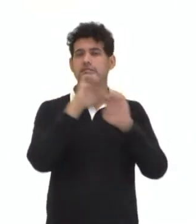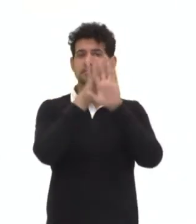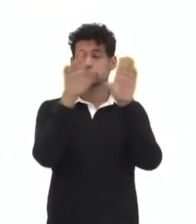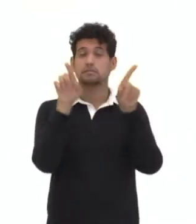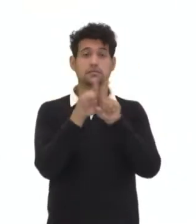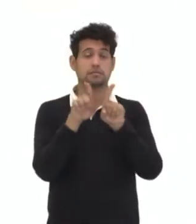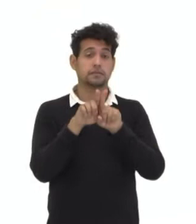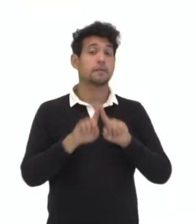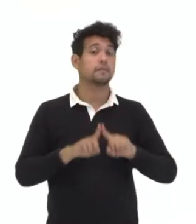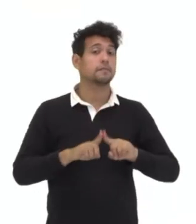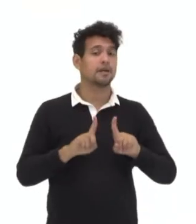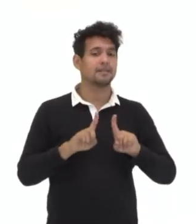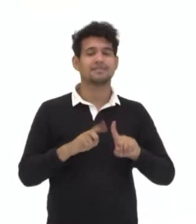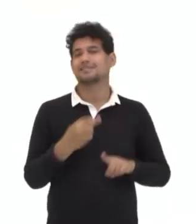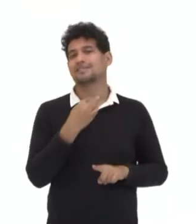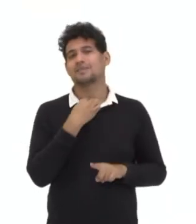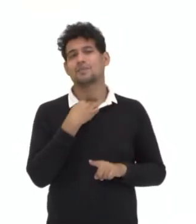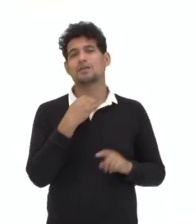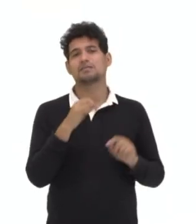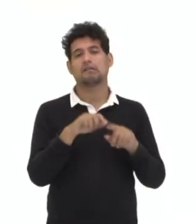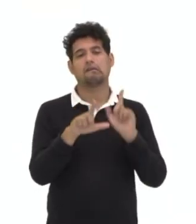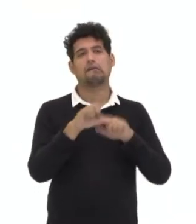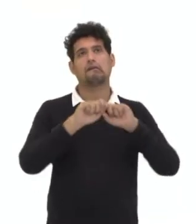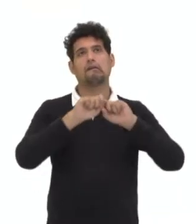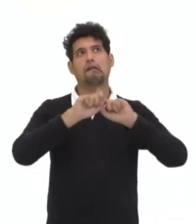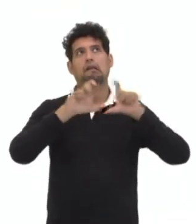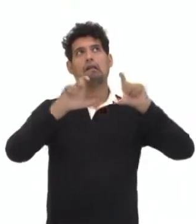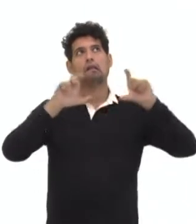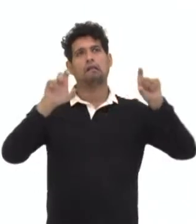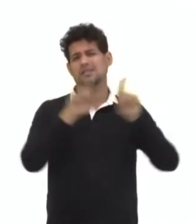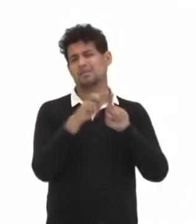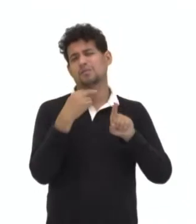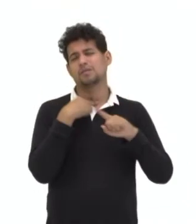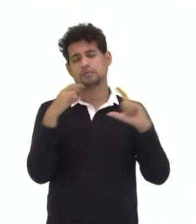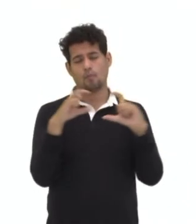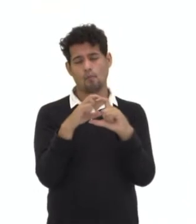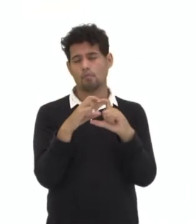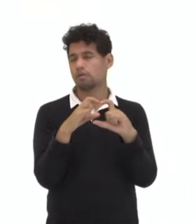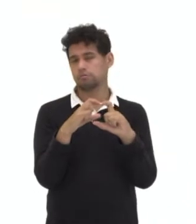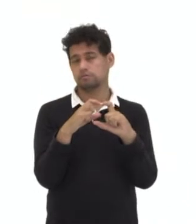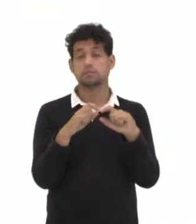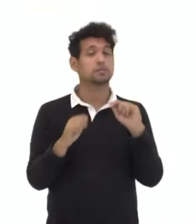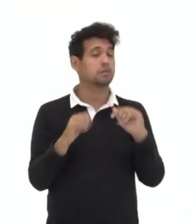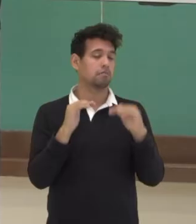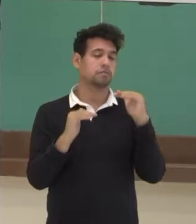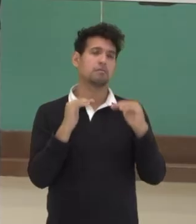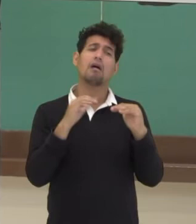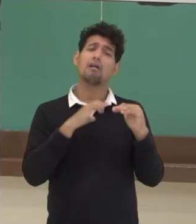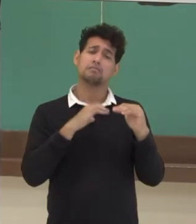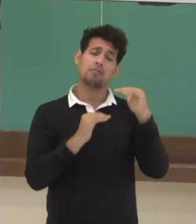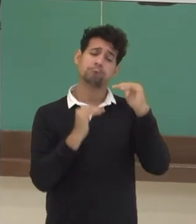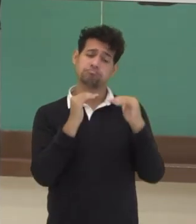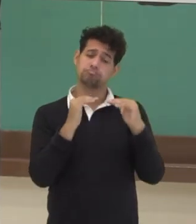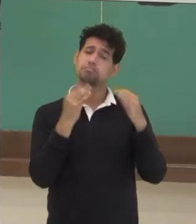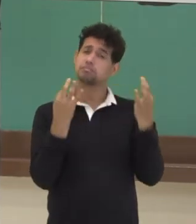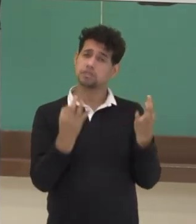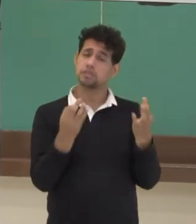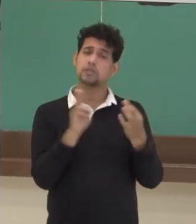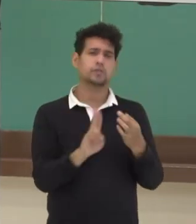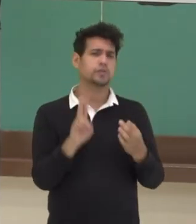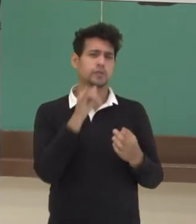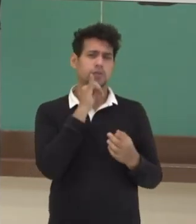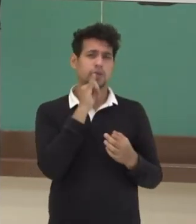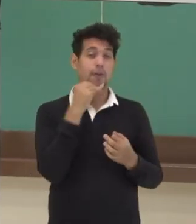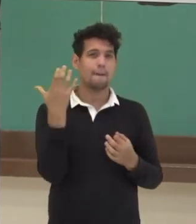ao mesmo tempo não podem ser grandes nem muito pequenos. Então veja, aqui está bem equilibrado. Ele colocou inclusive